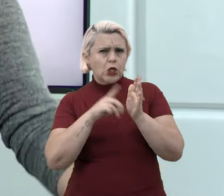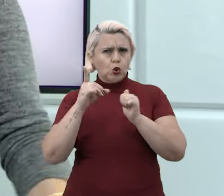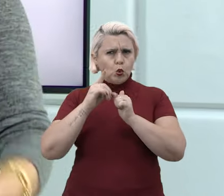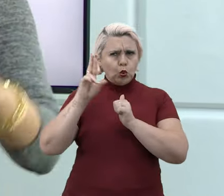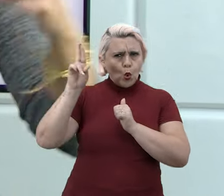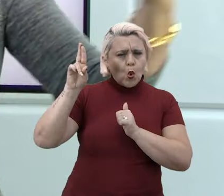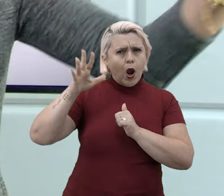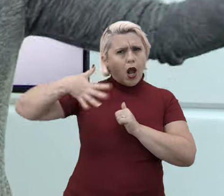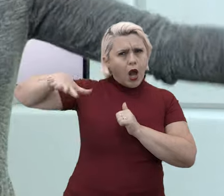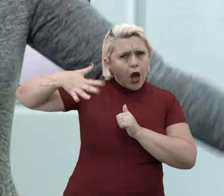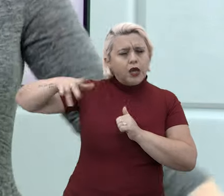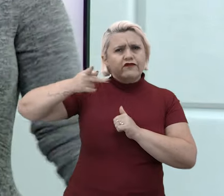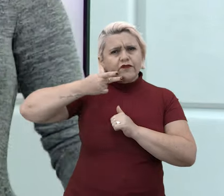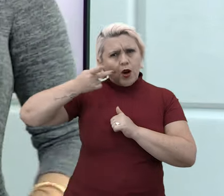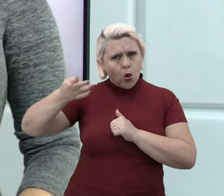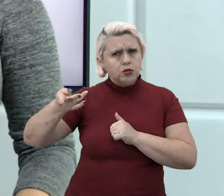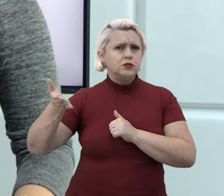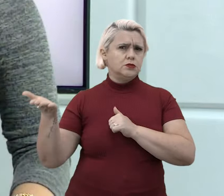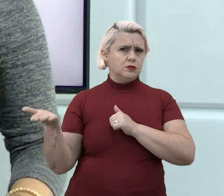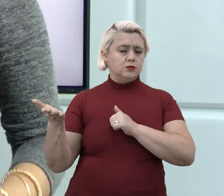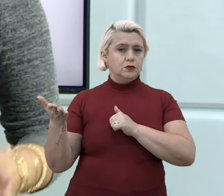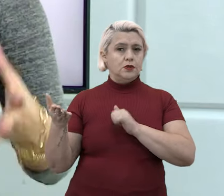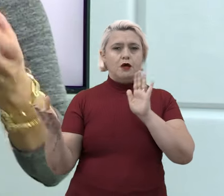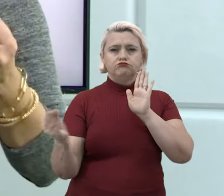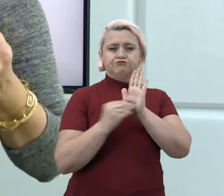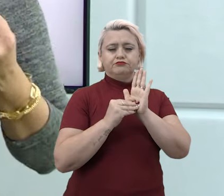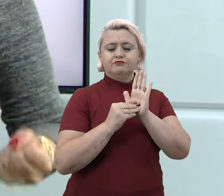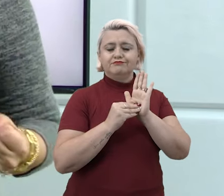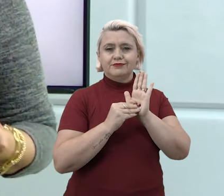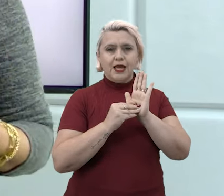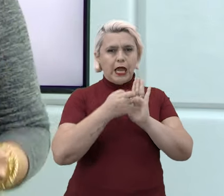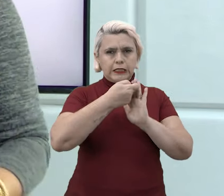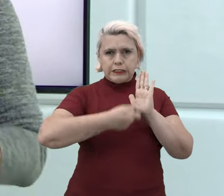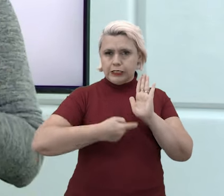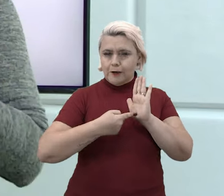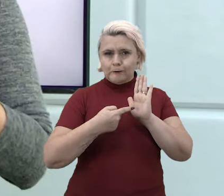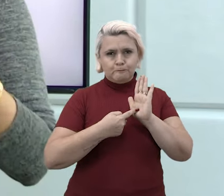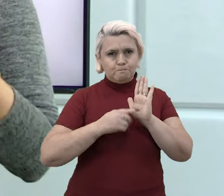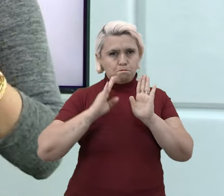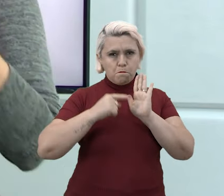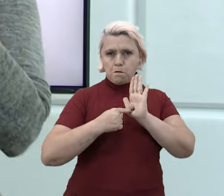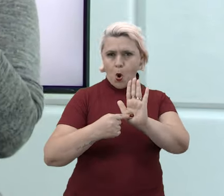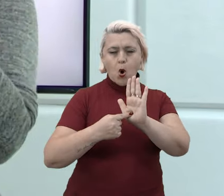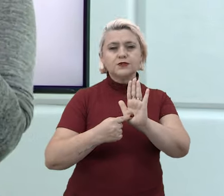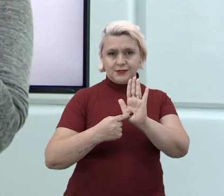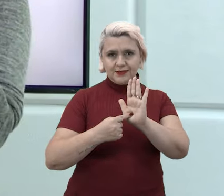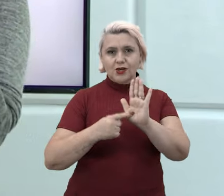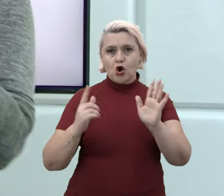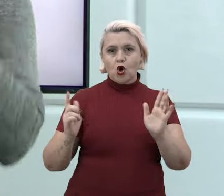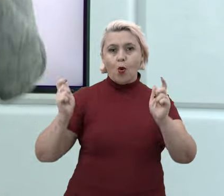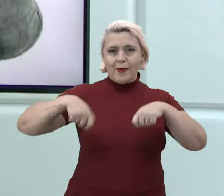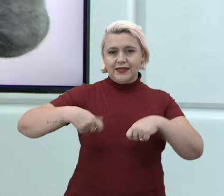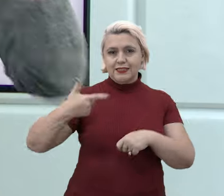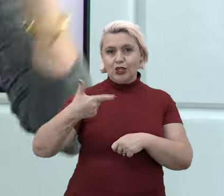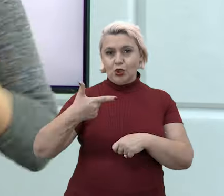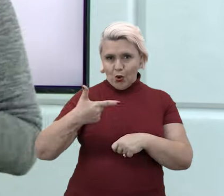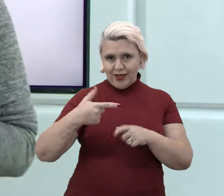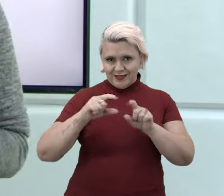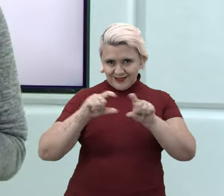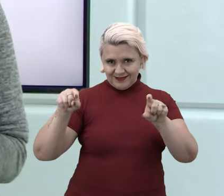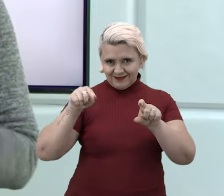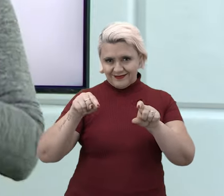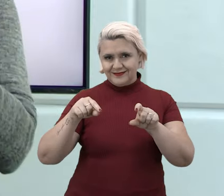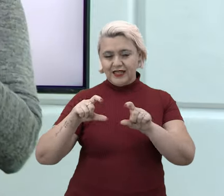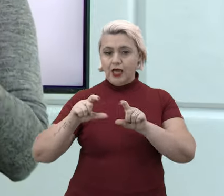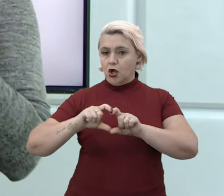especialista, um doutor em tal coisa que disse. Isso dá uma força para a sua redação e ir lá na competência 2, uh, é